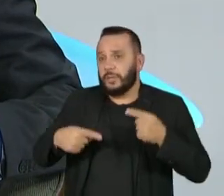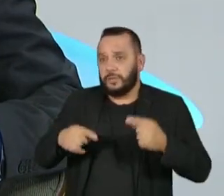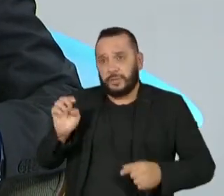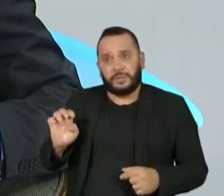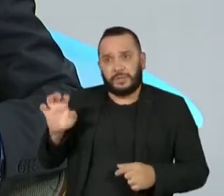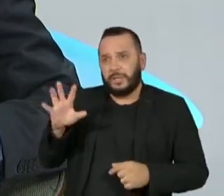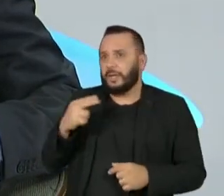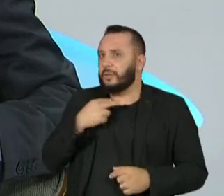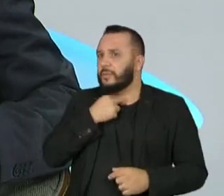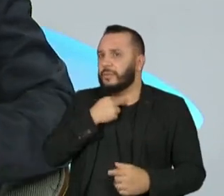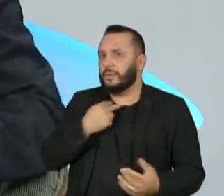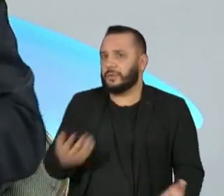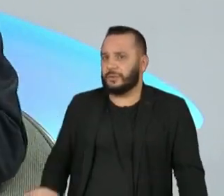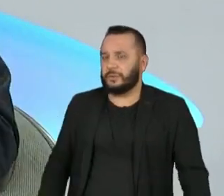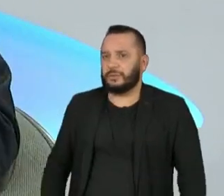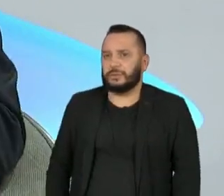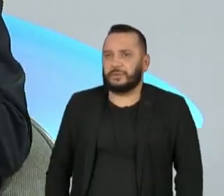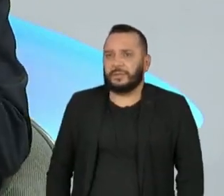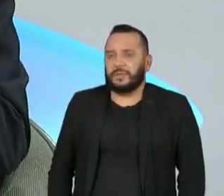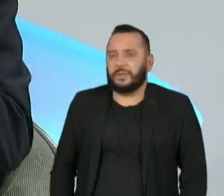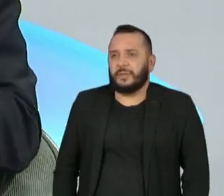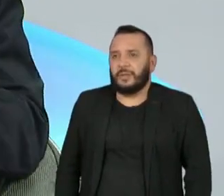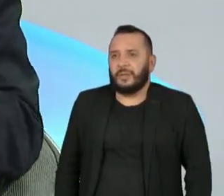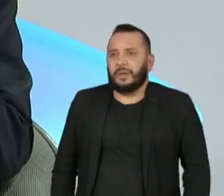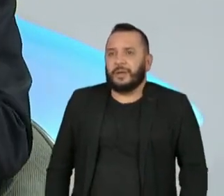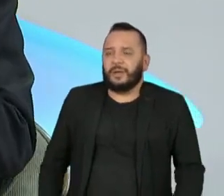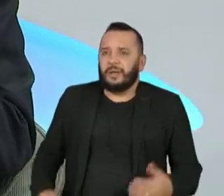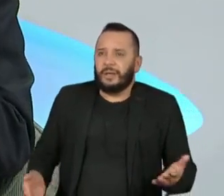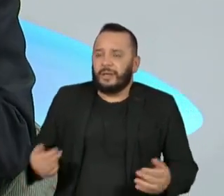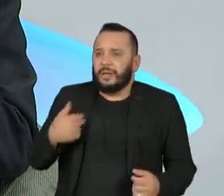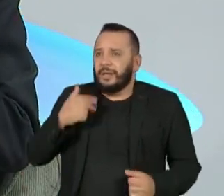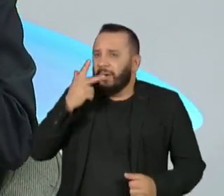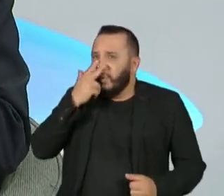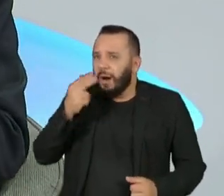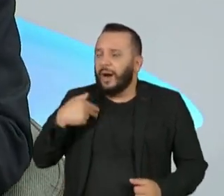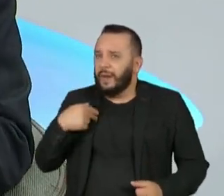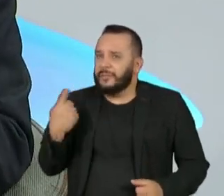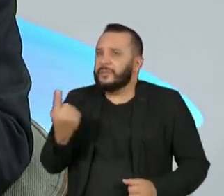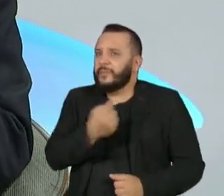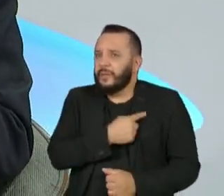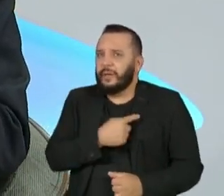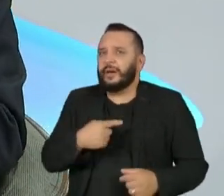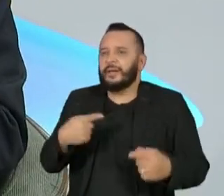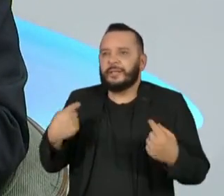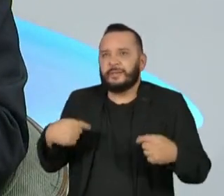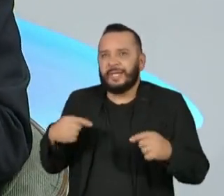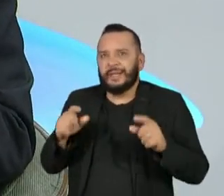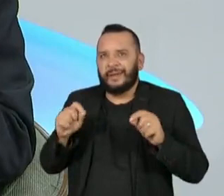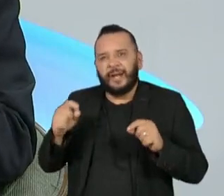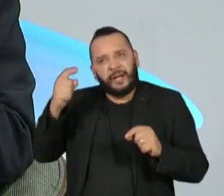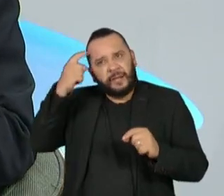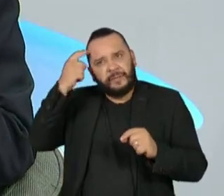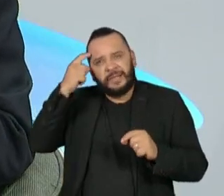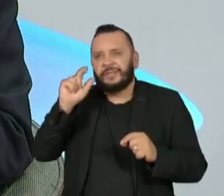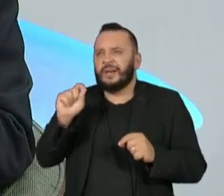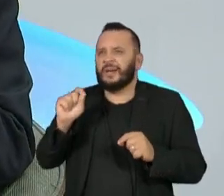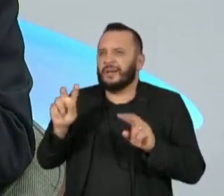bolsonarismo. Então, eu acho que nós temos que reconstruir essa questão